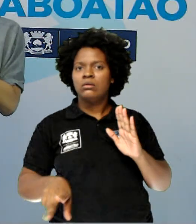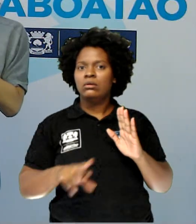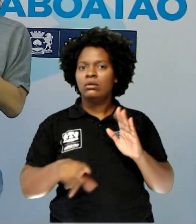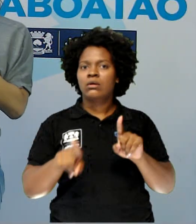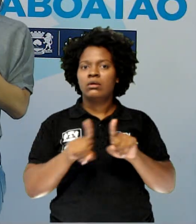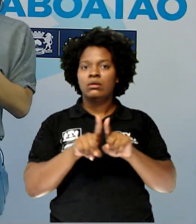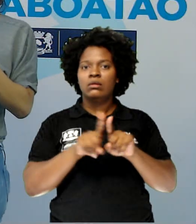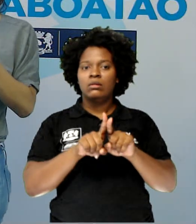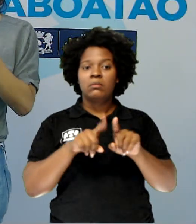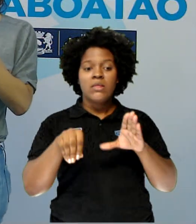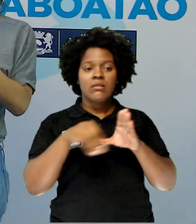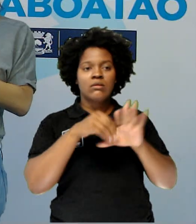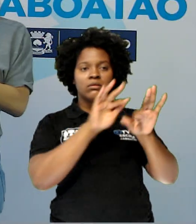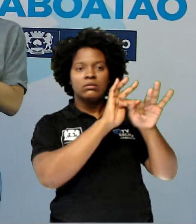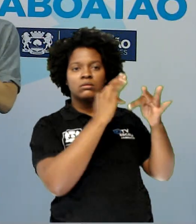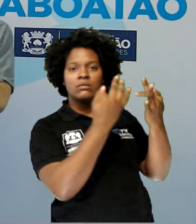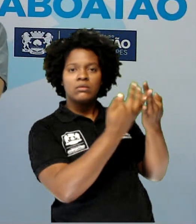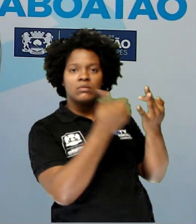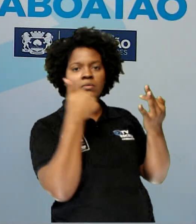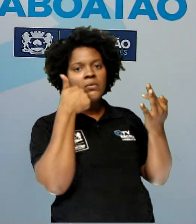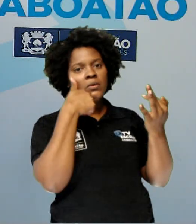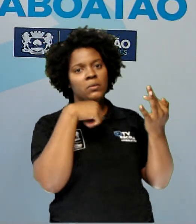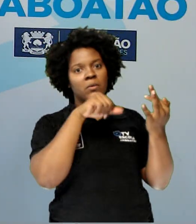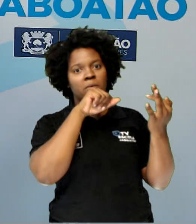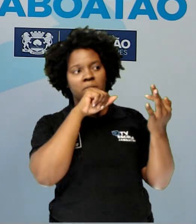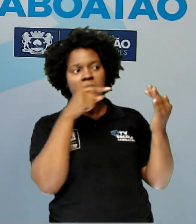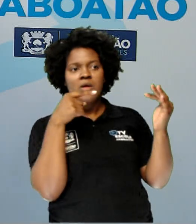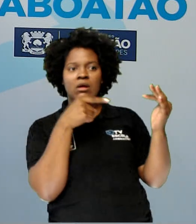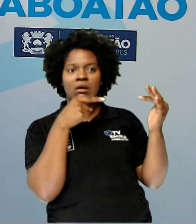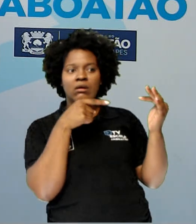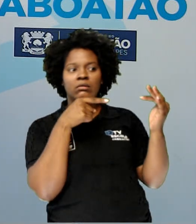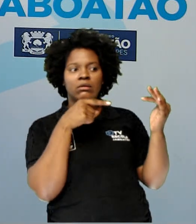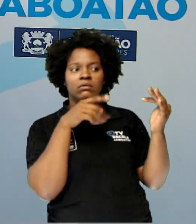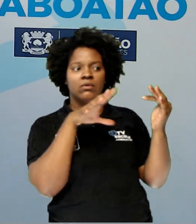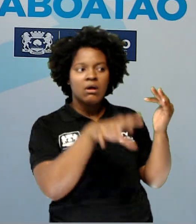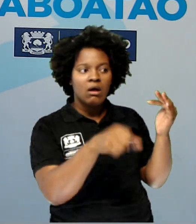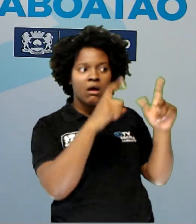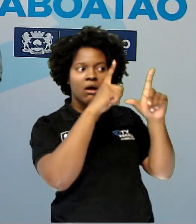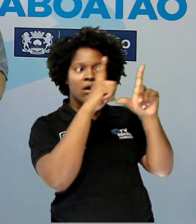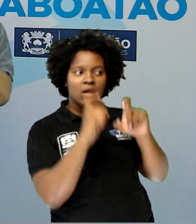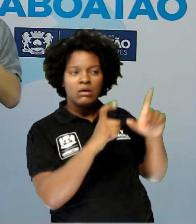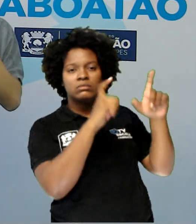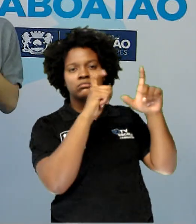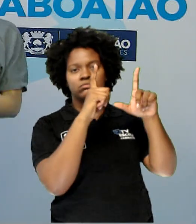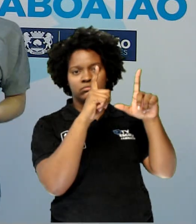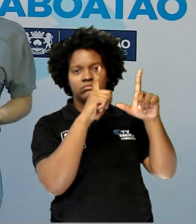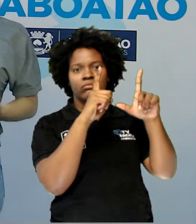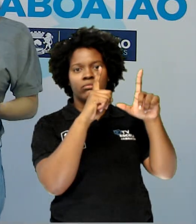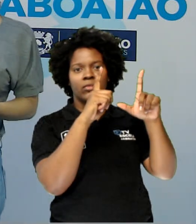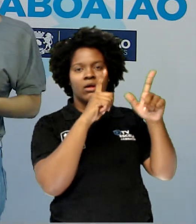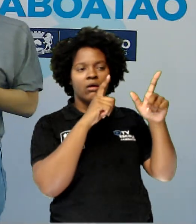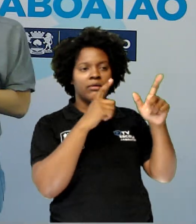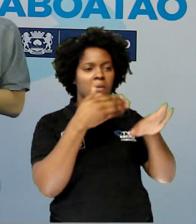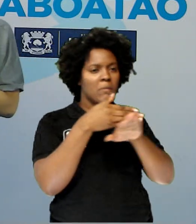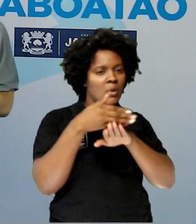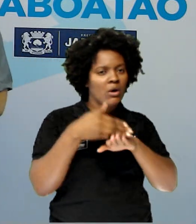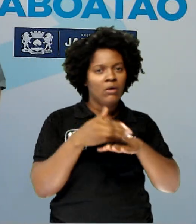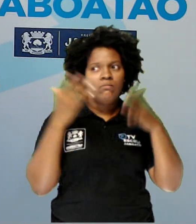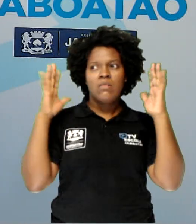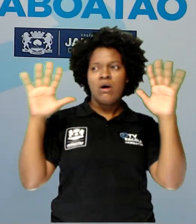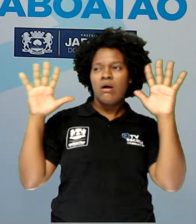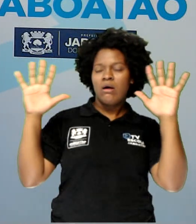para o ambiente familiar. A mãe dela foi pega, foi tirada uma foto da mãe dela participando de uma